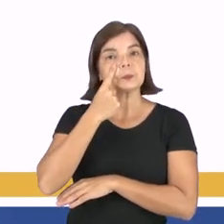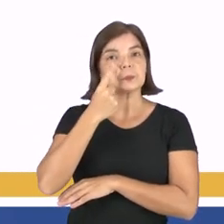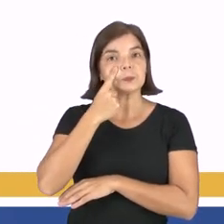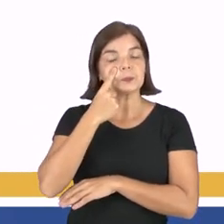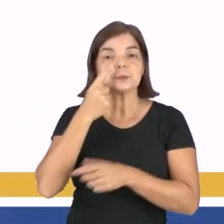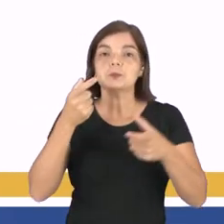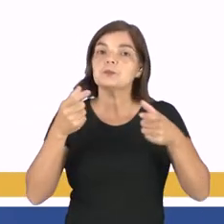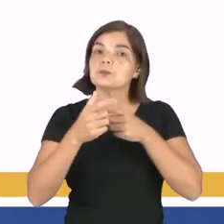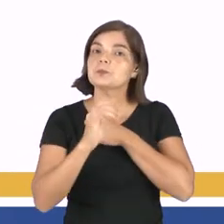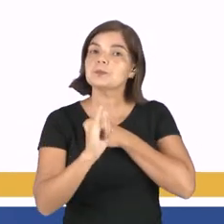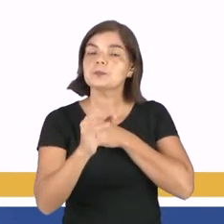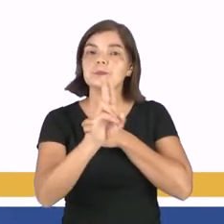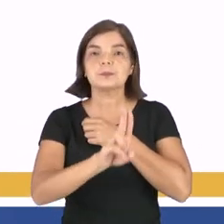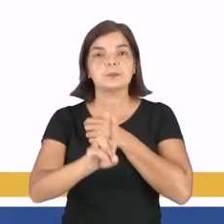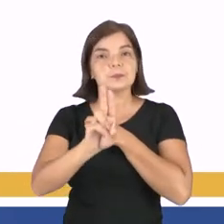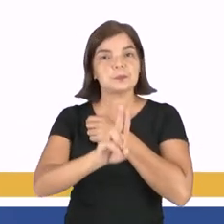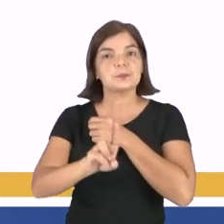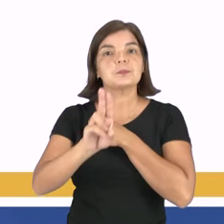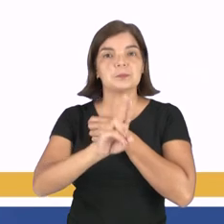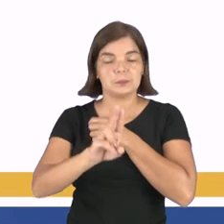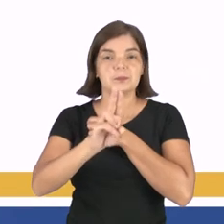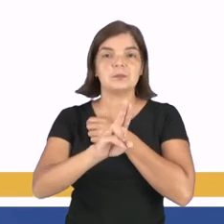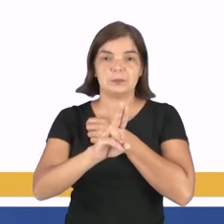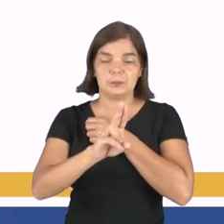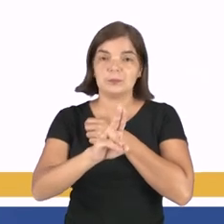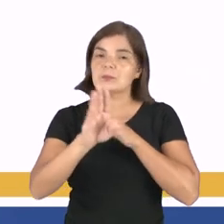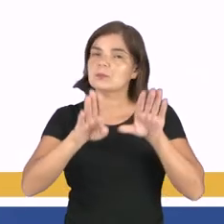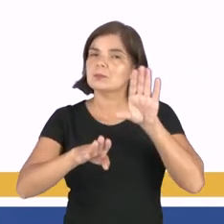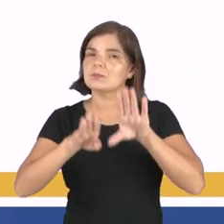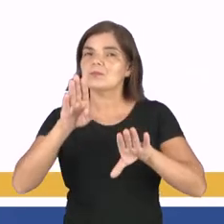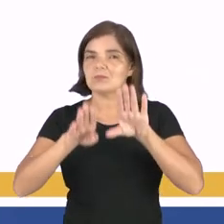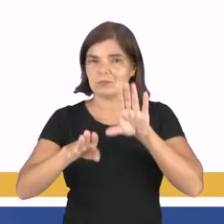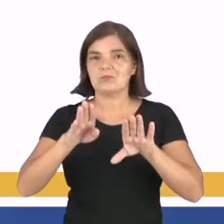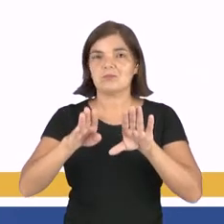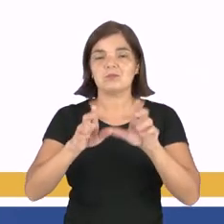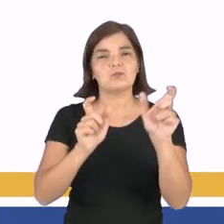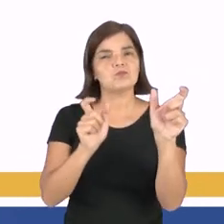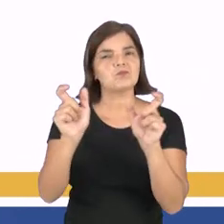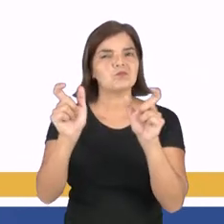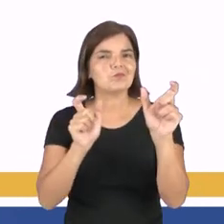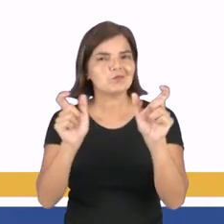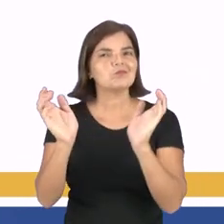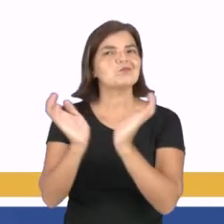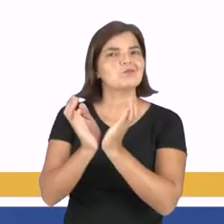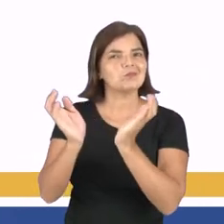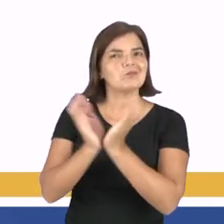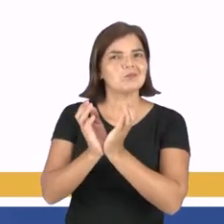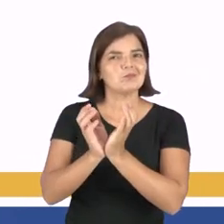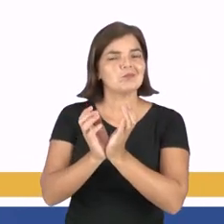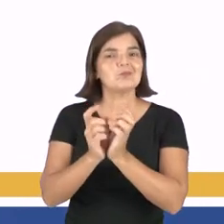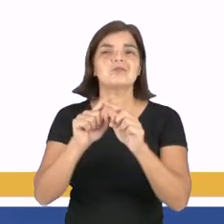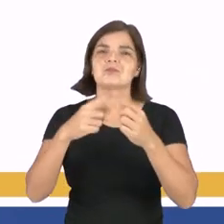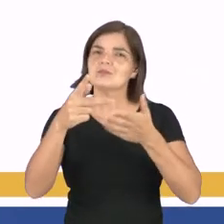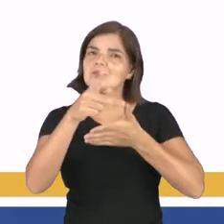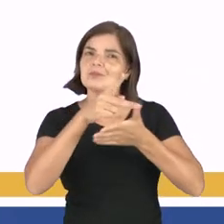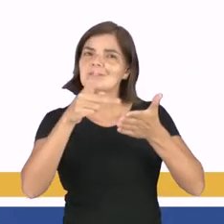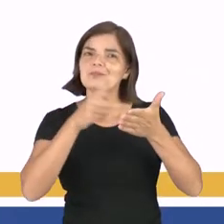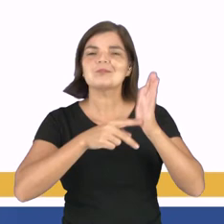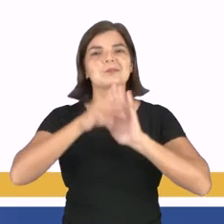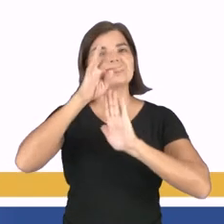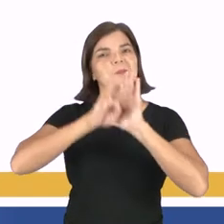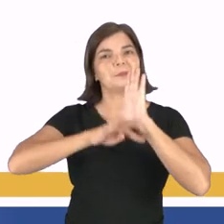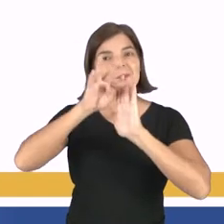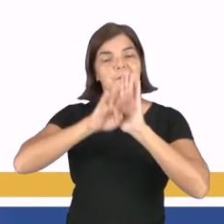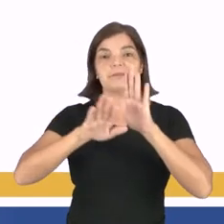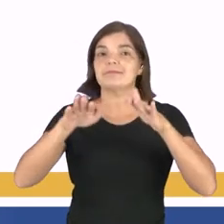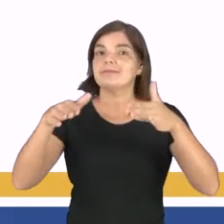utiliza, grande parte das vezes, um jogo de palavras. Que confere mais poesia ao texto. Nesse caso,